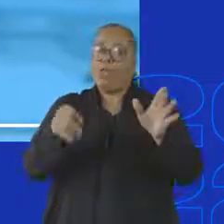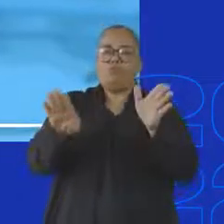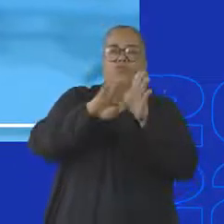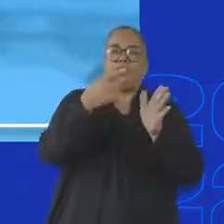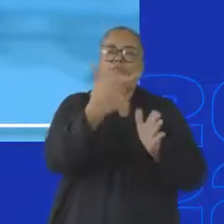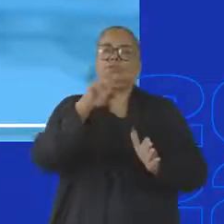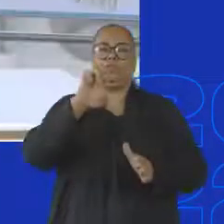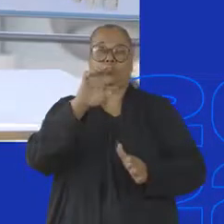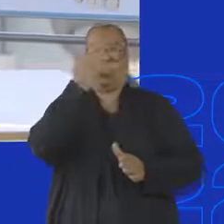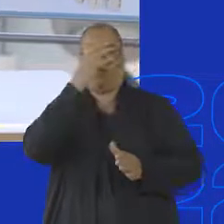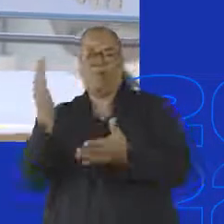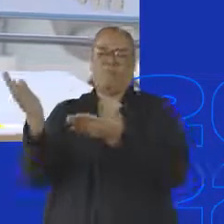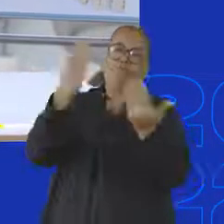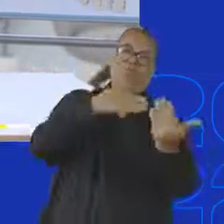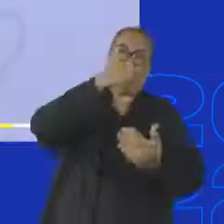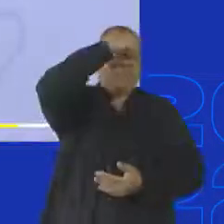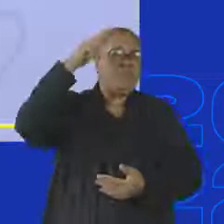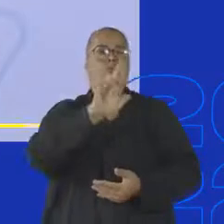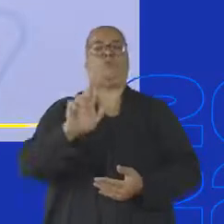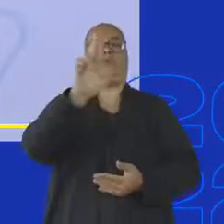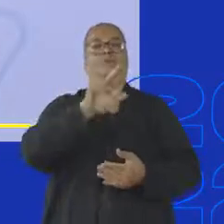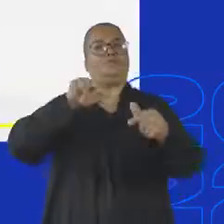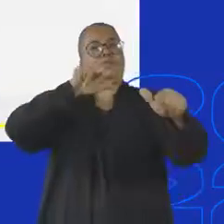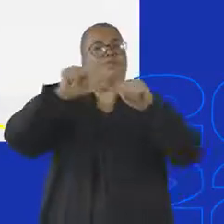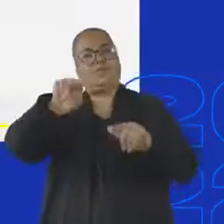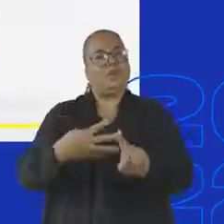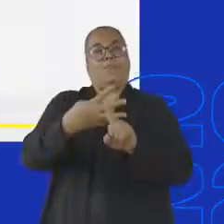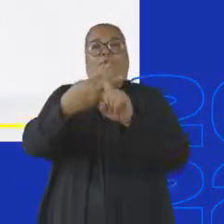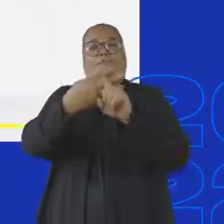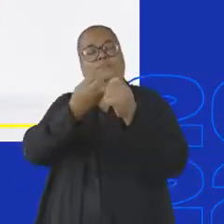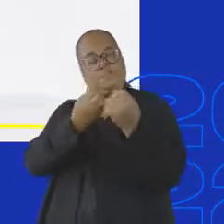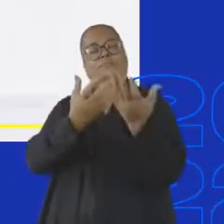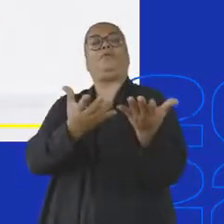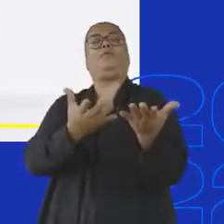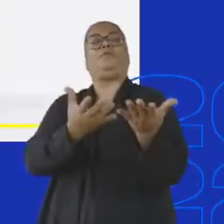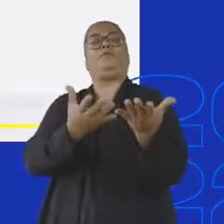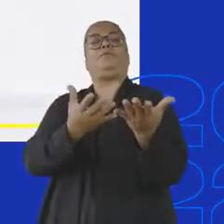só até 25 de fevereiro. Aproveita! Prefeitura de Uberlândia. Fazer mais, fazer bem. Fazer bem.